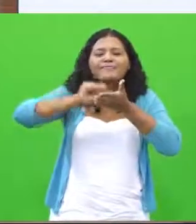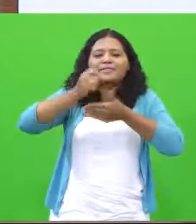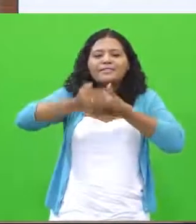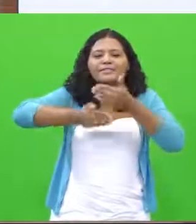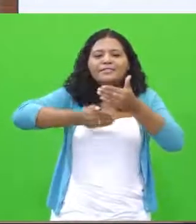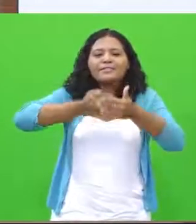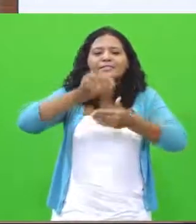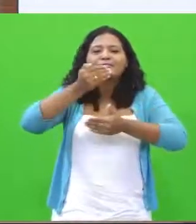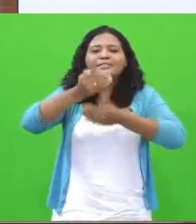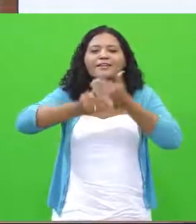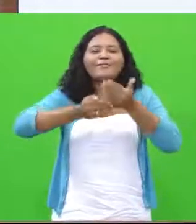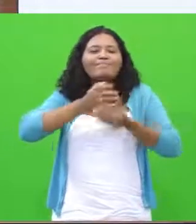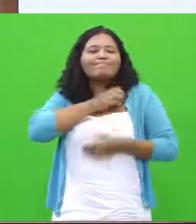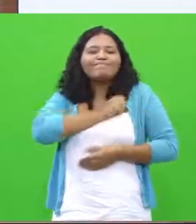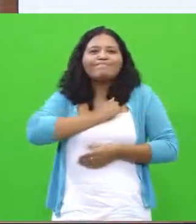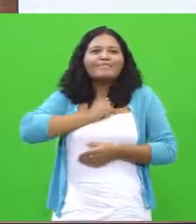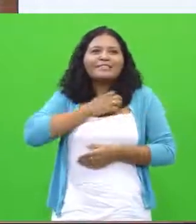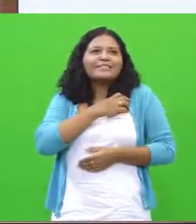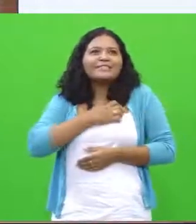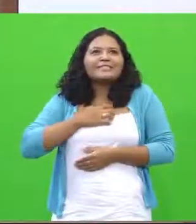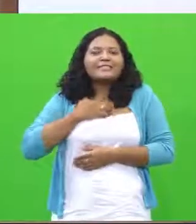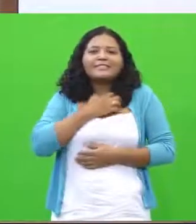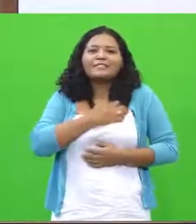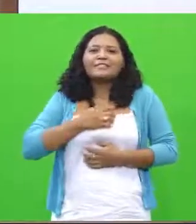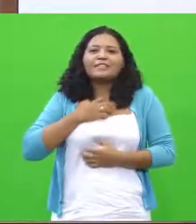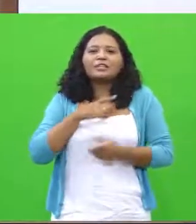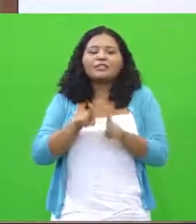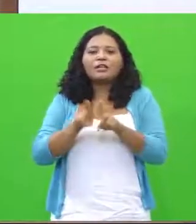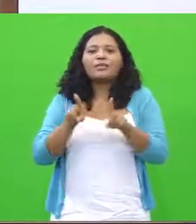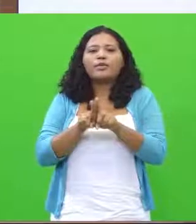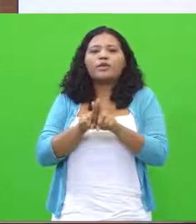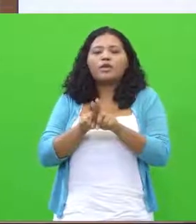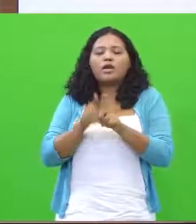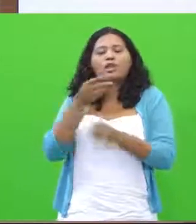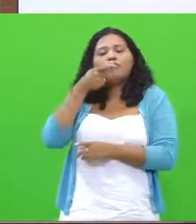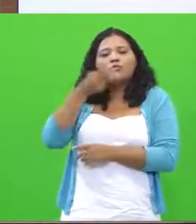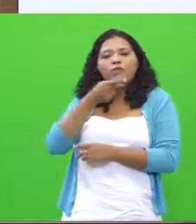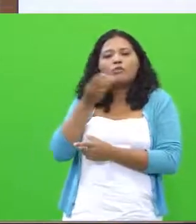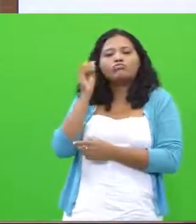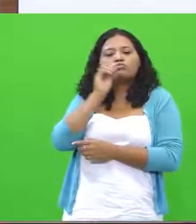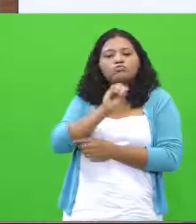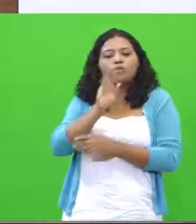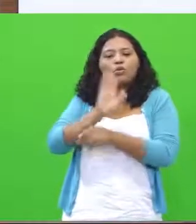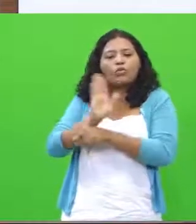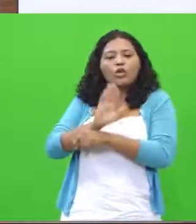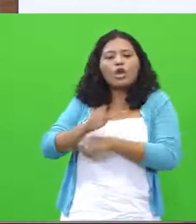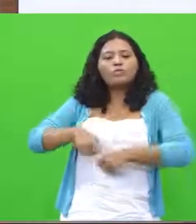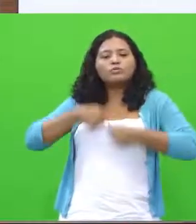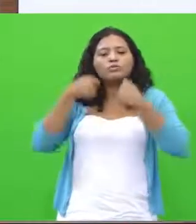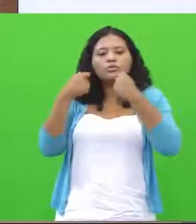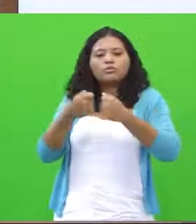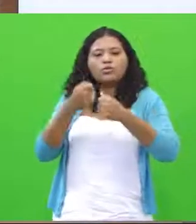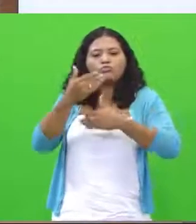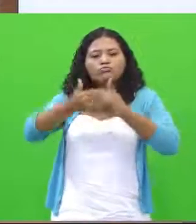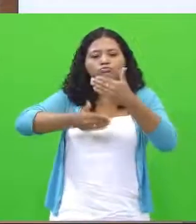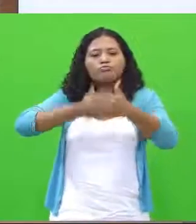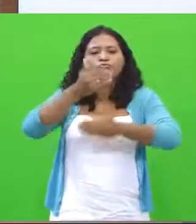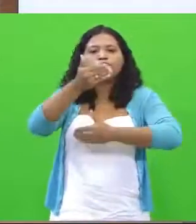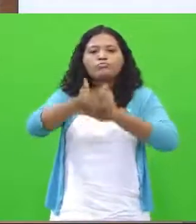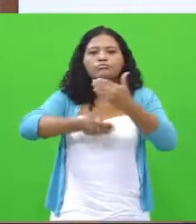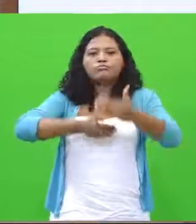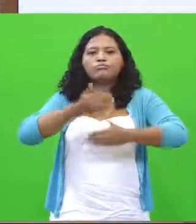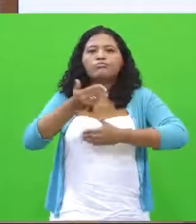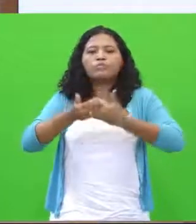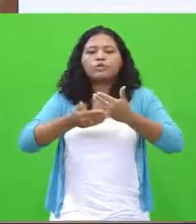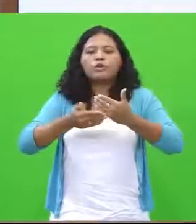algo muito prazeroso. Mas ele também coloca que é possível no decorrer da vida estudantil